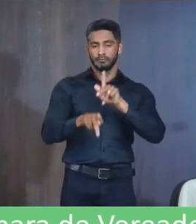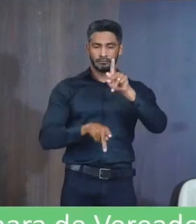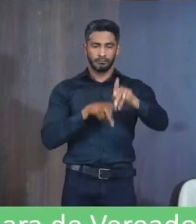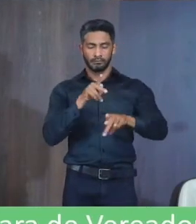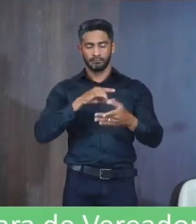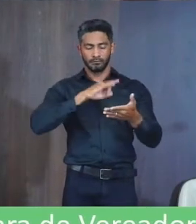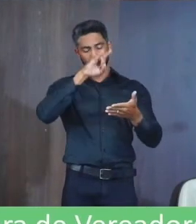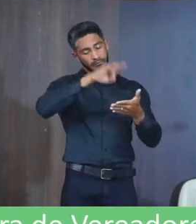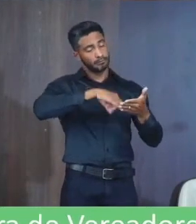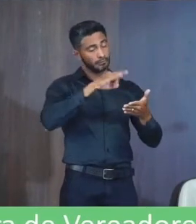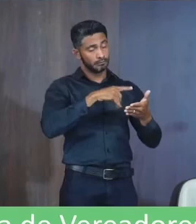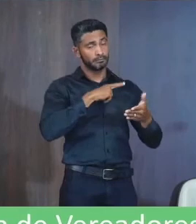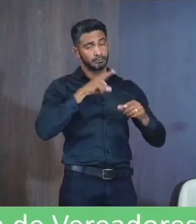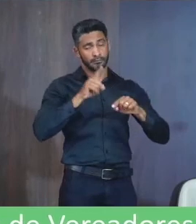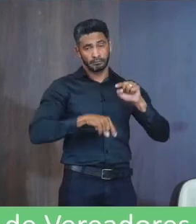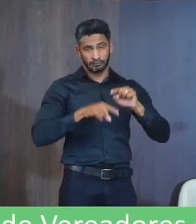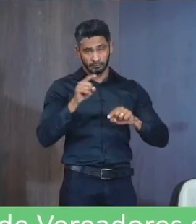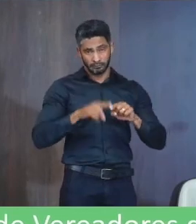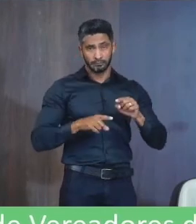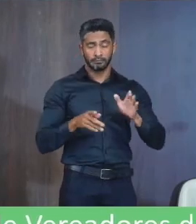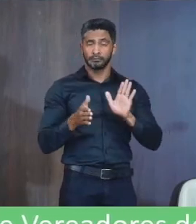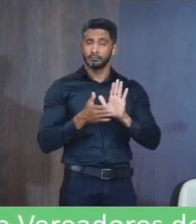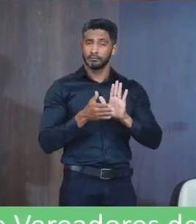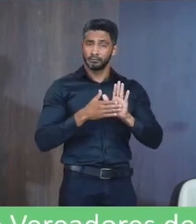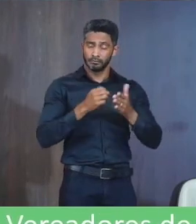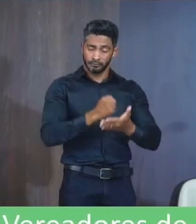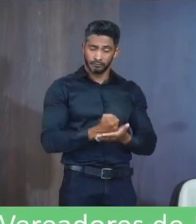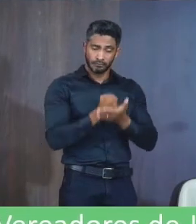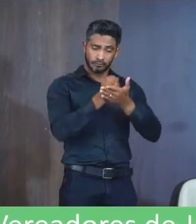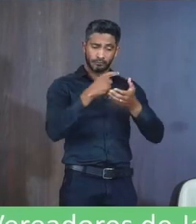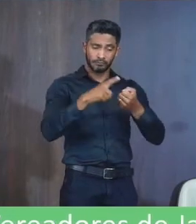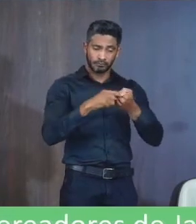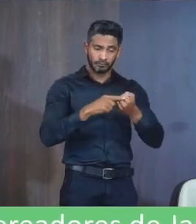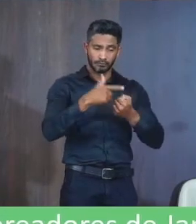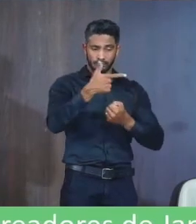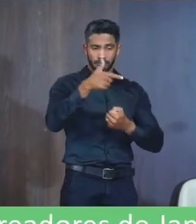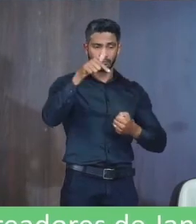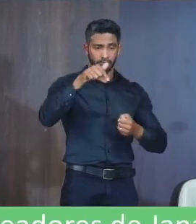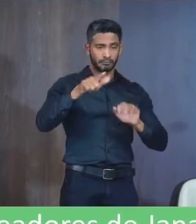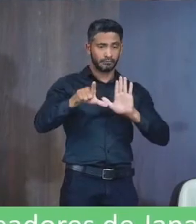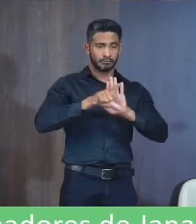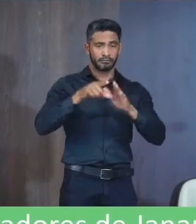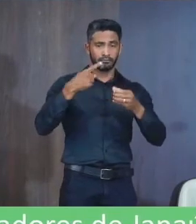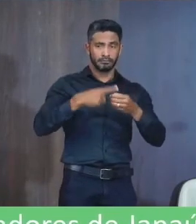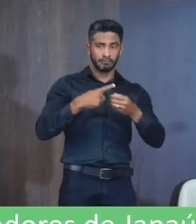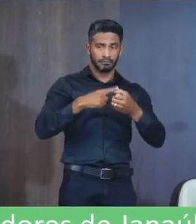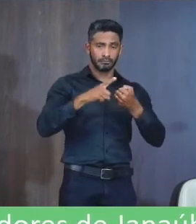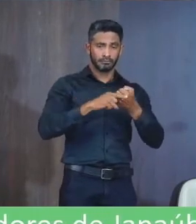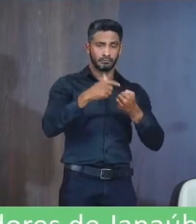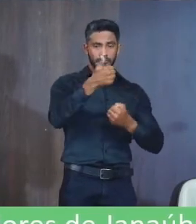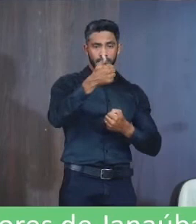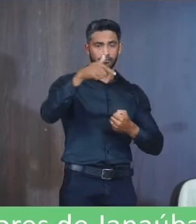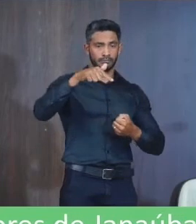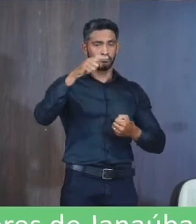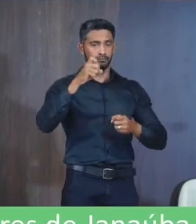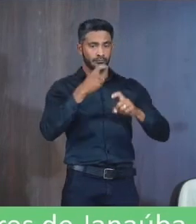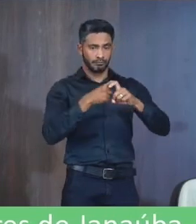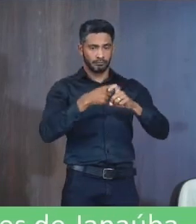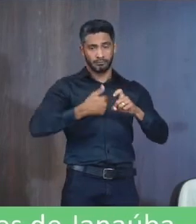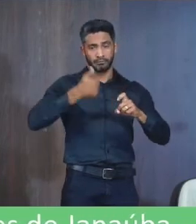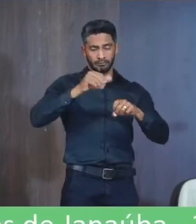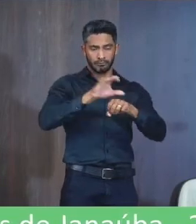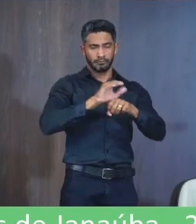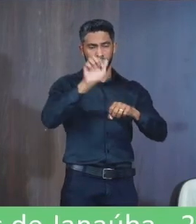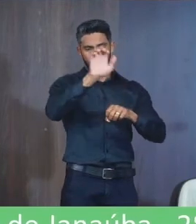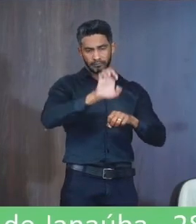A matéria Que lhe constitui O objeto A proposição Está ancorada No artigo 27 Da lei orgânica Municipal Artigo 7 Inciso 1 Da constituição